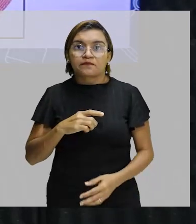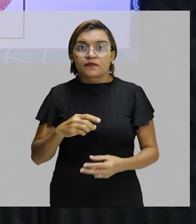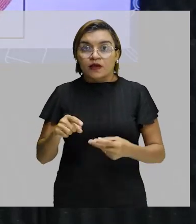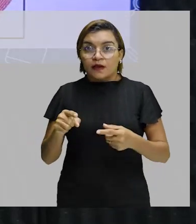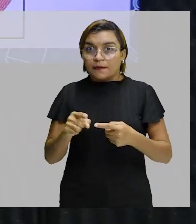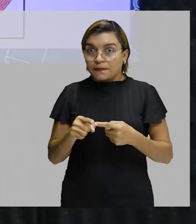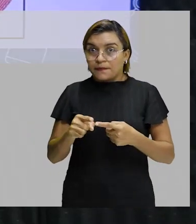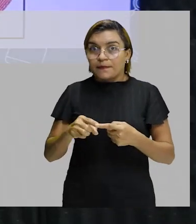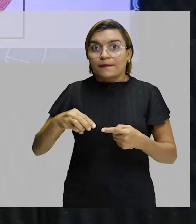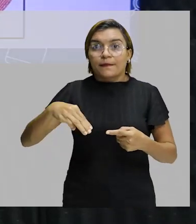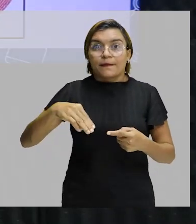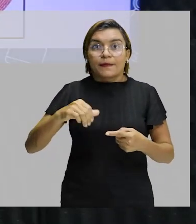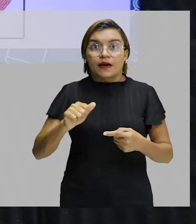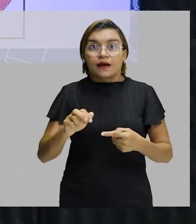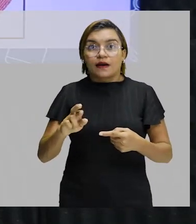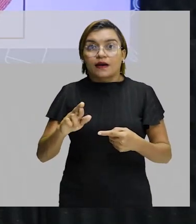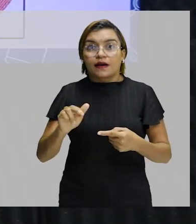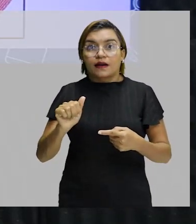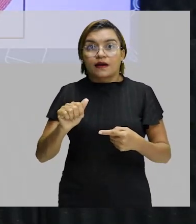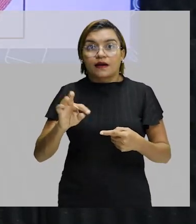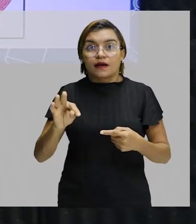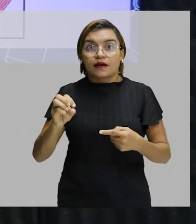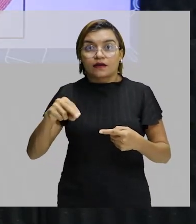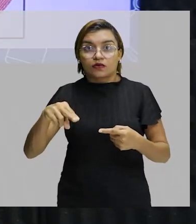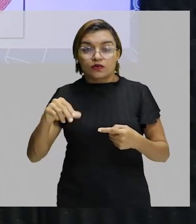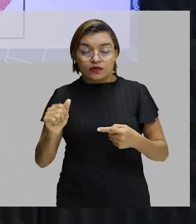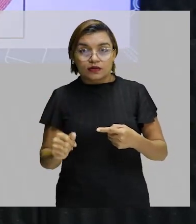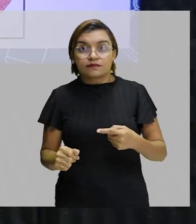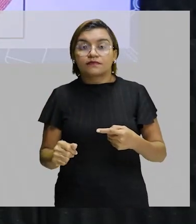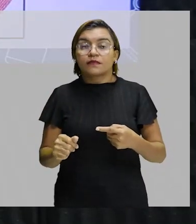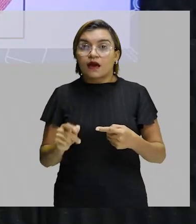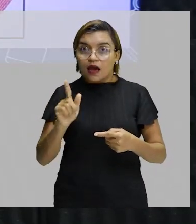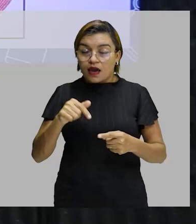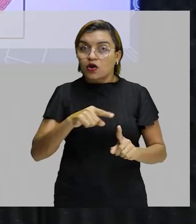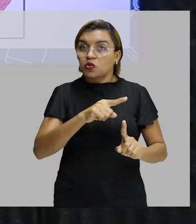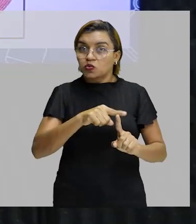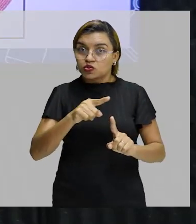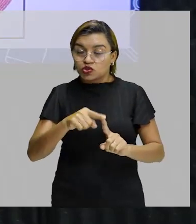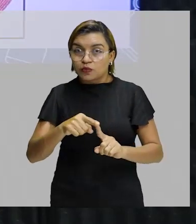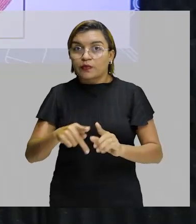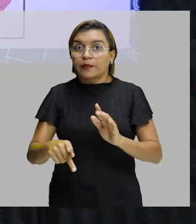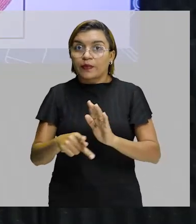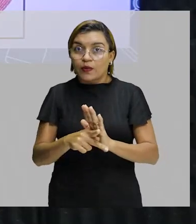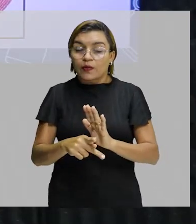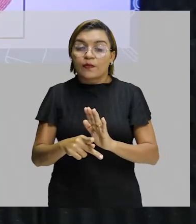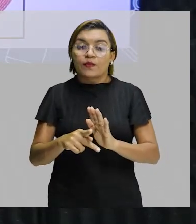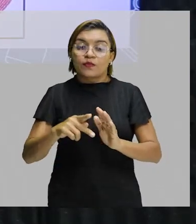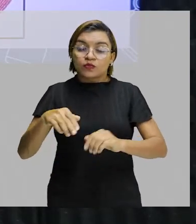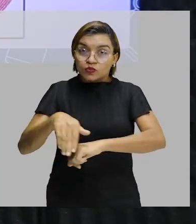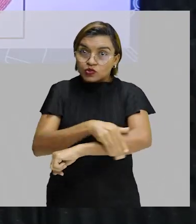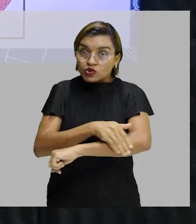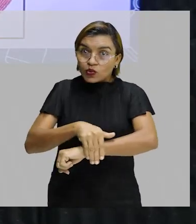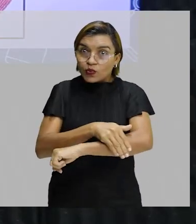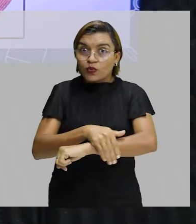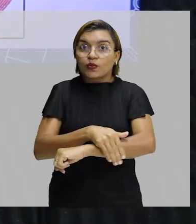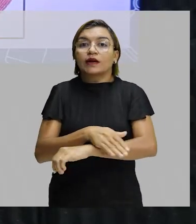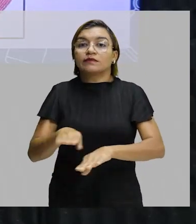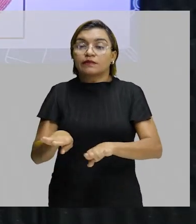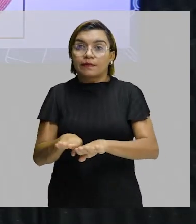que eu já falei para vocês, que é uma prova de rua, mas que é finalizada no estádio.